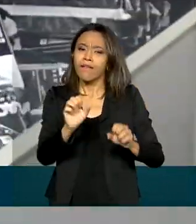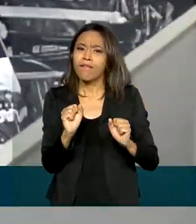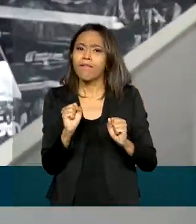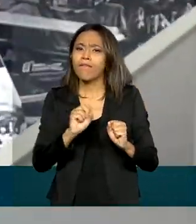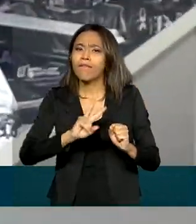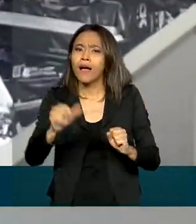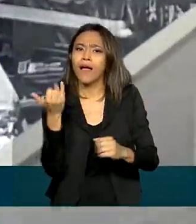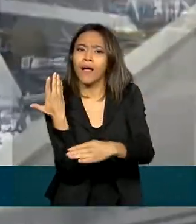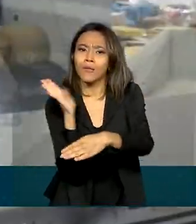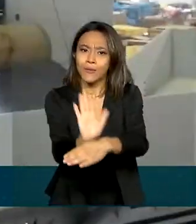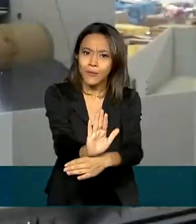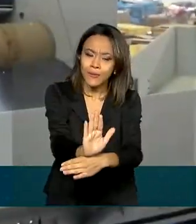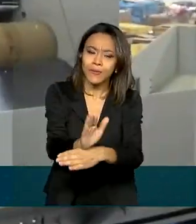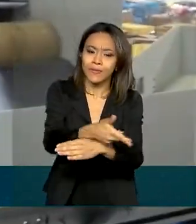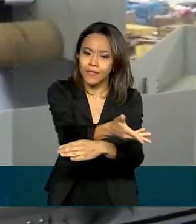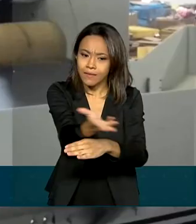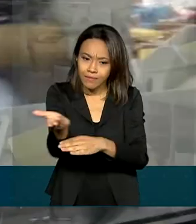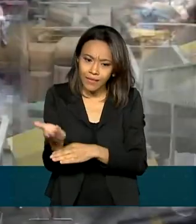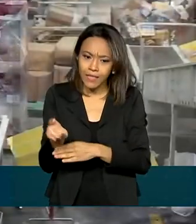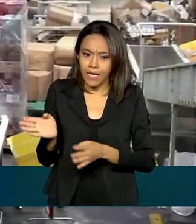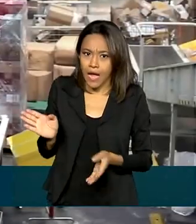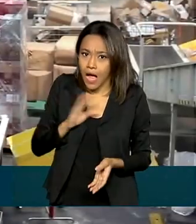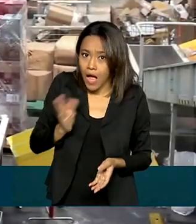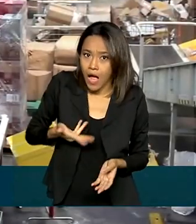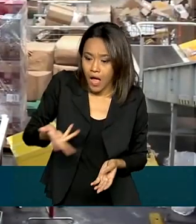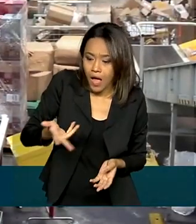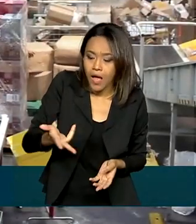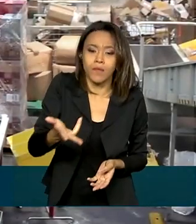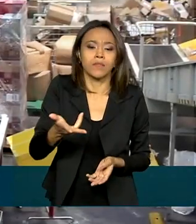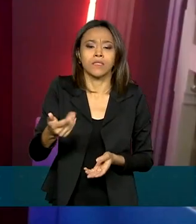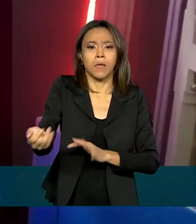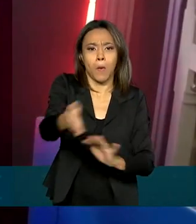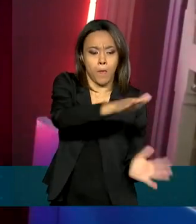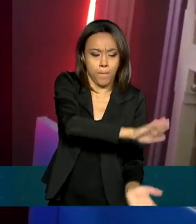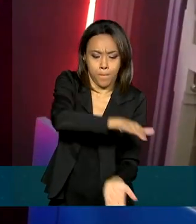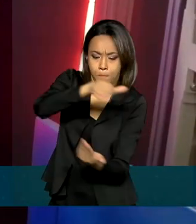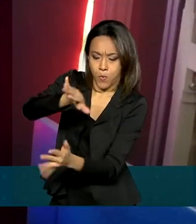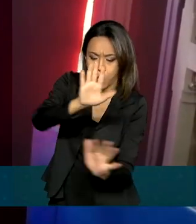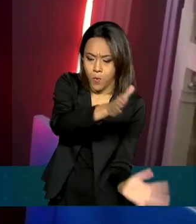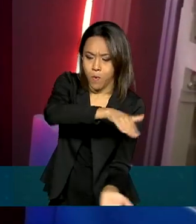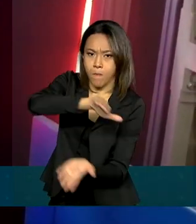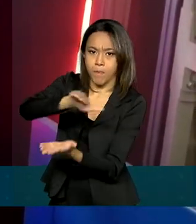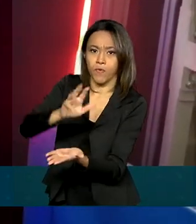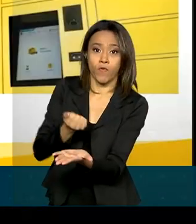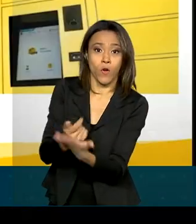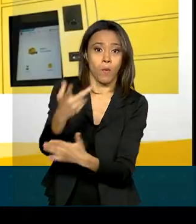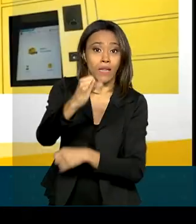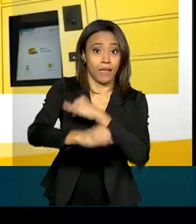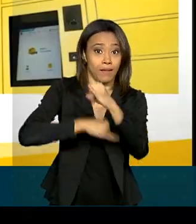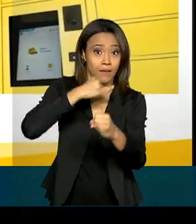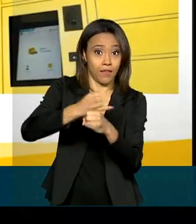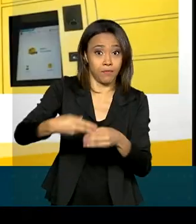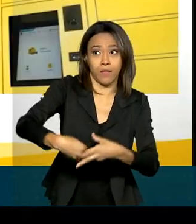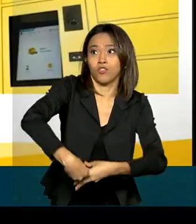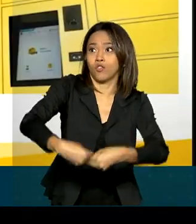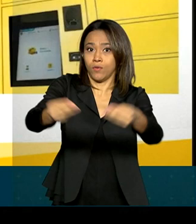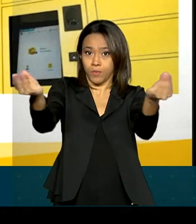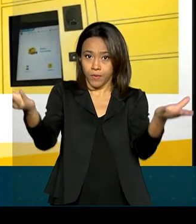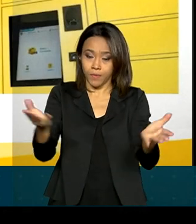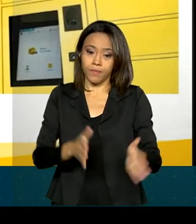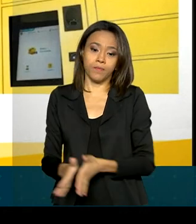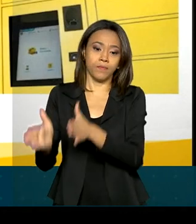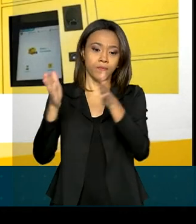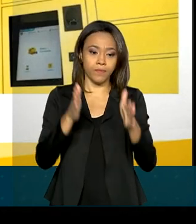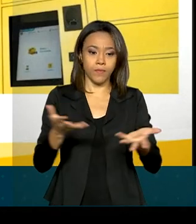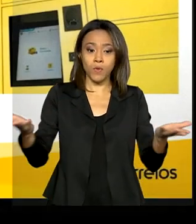e dar mais comodidade e rapidez na entrega dos objetos comprados pela internet. Com a vida moderna hoje,